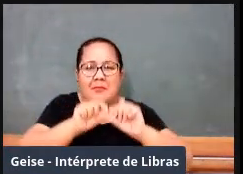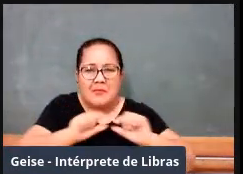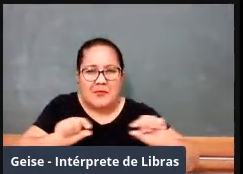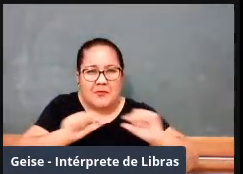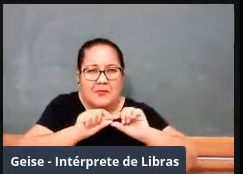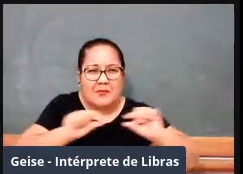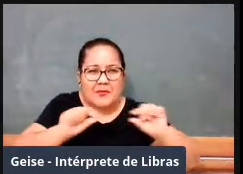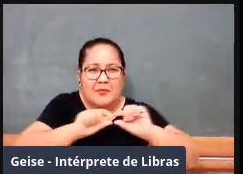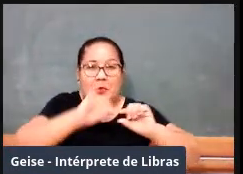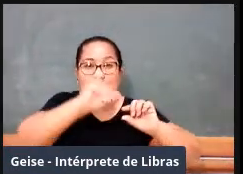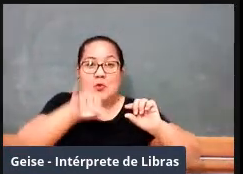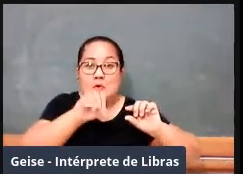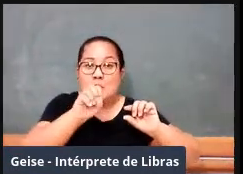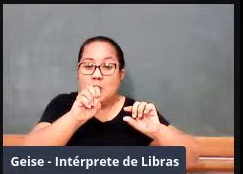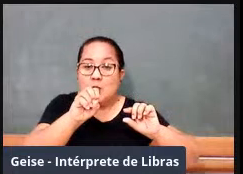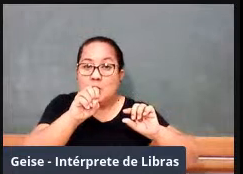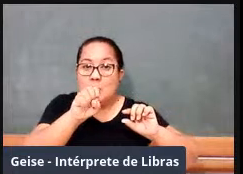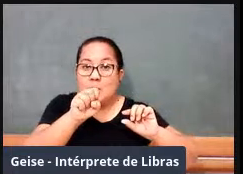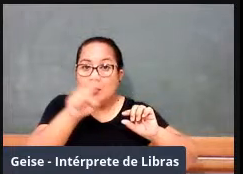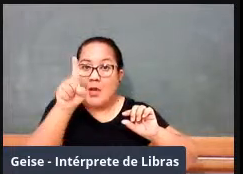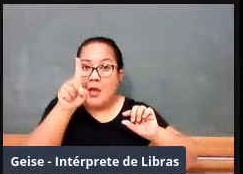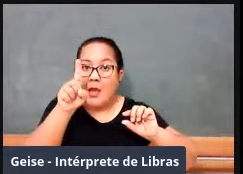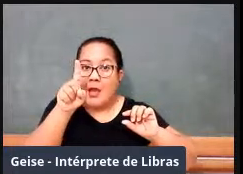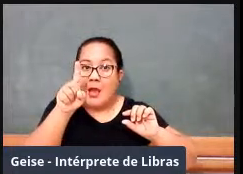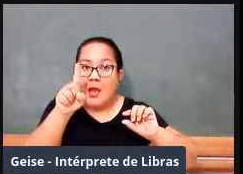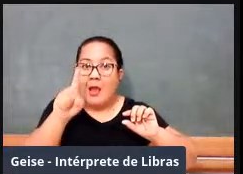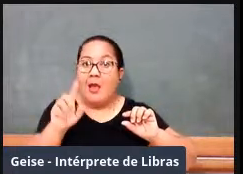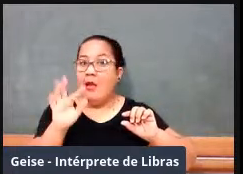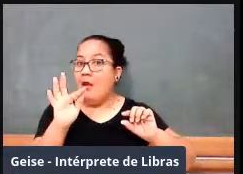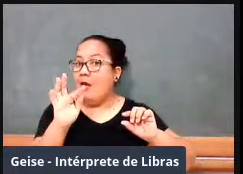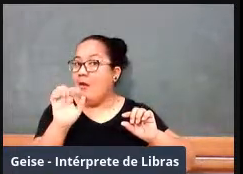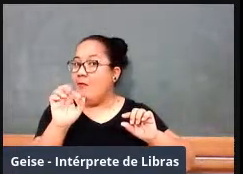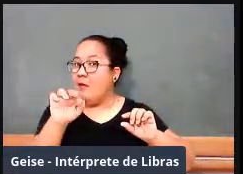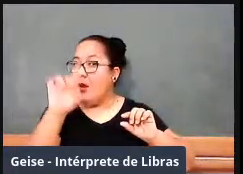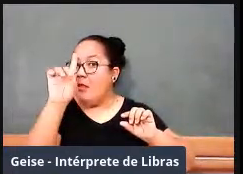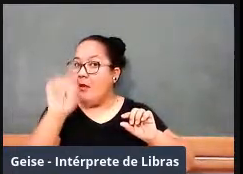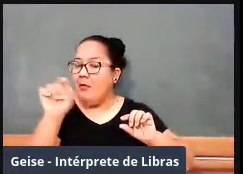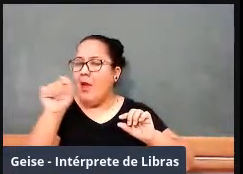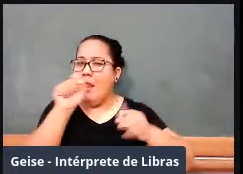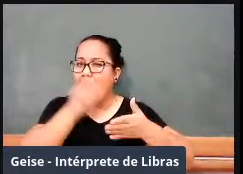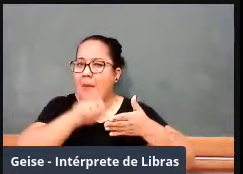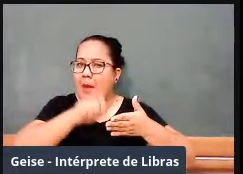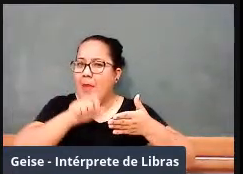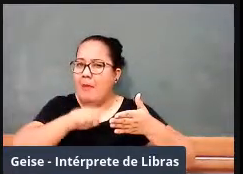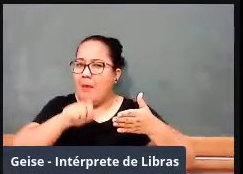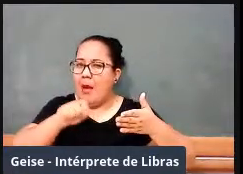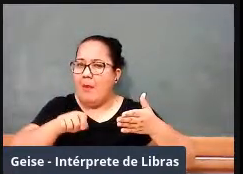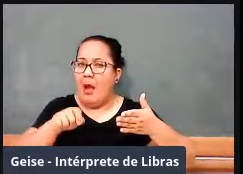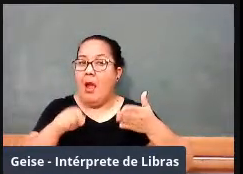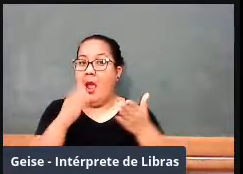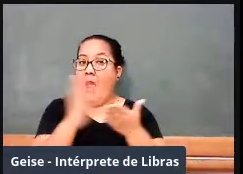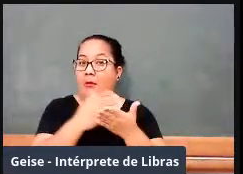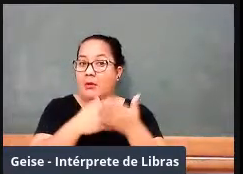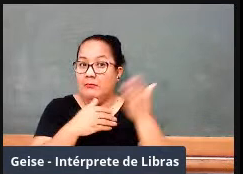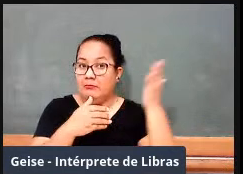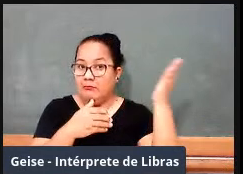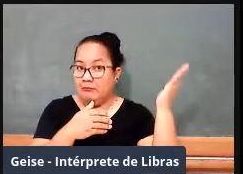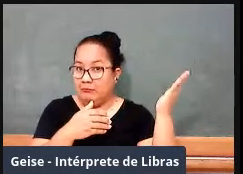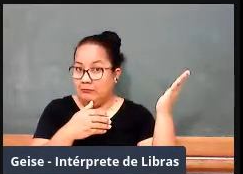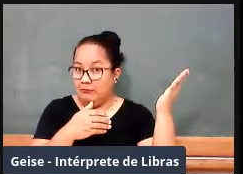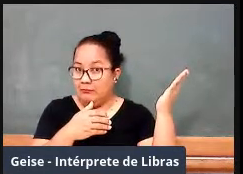José Fernandes Pinto Alpoim, não é? Esse José Fernandes Pinto Alpoim, justamente,